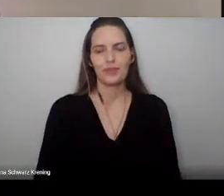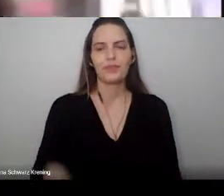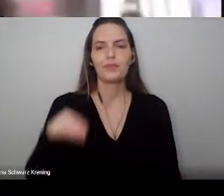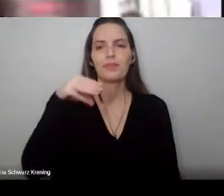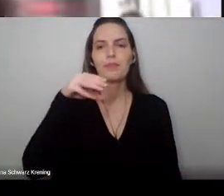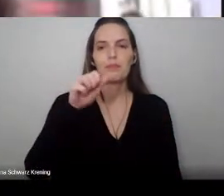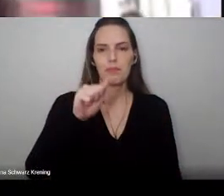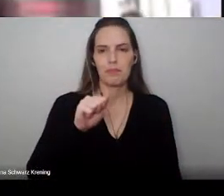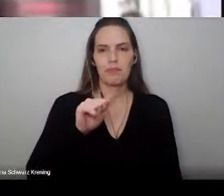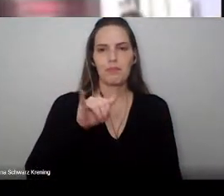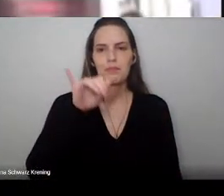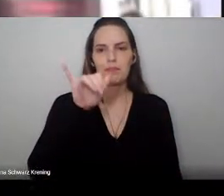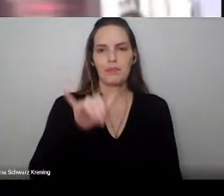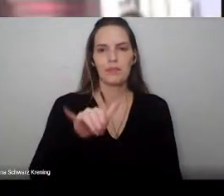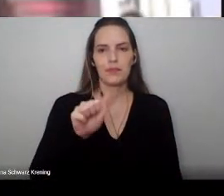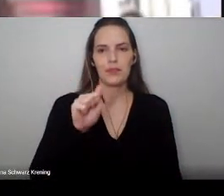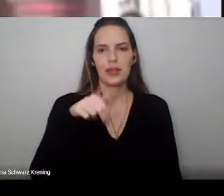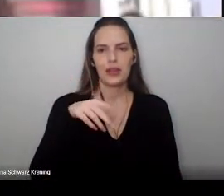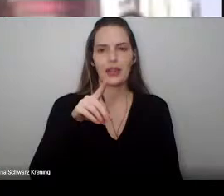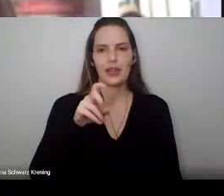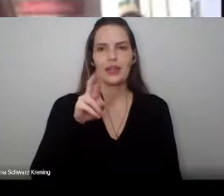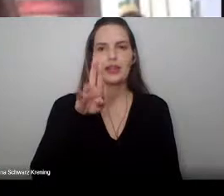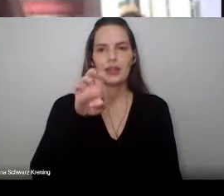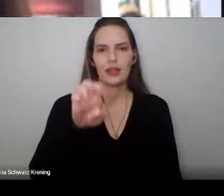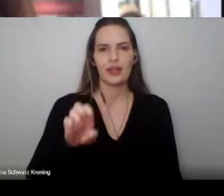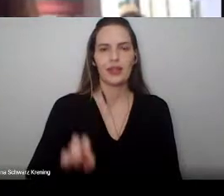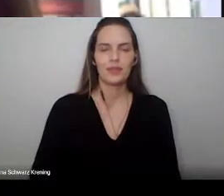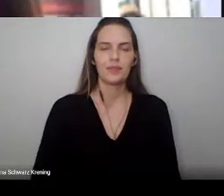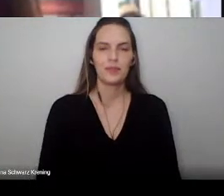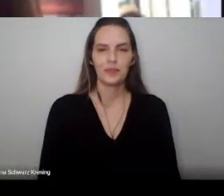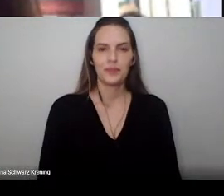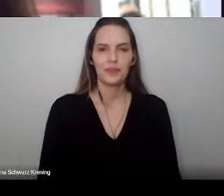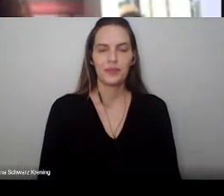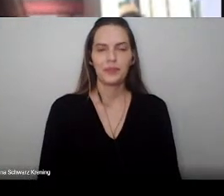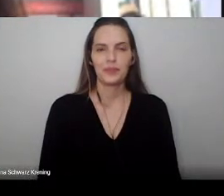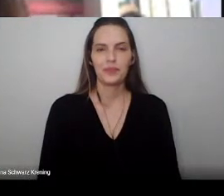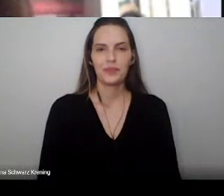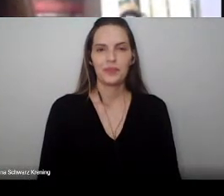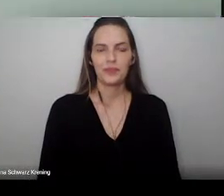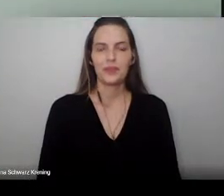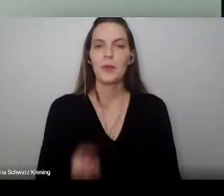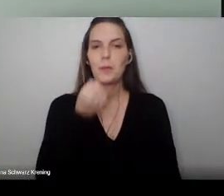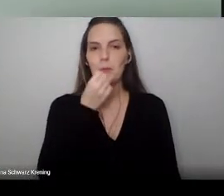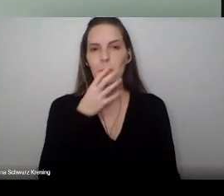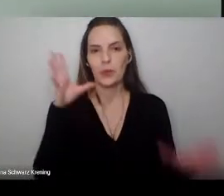Mayandre Jacob Oliveira de Bona. Boa noite.